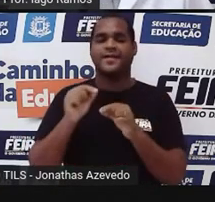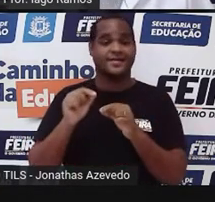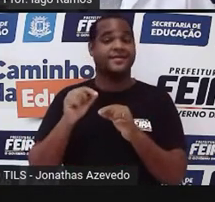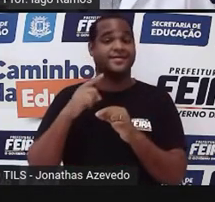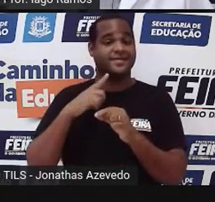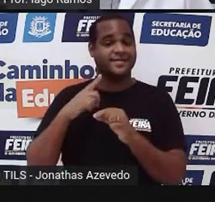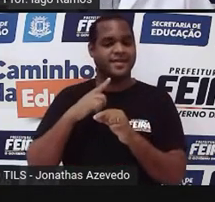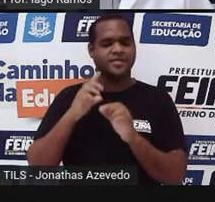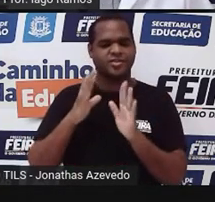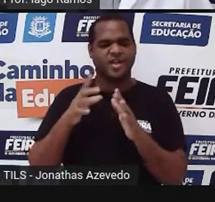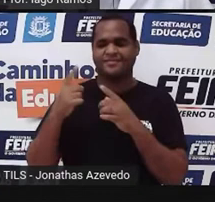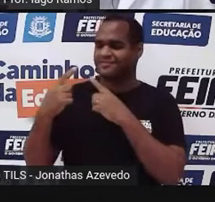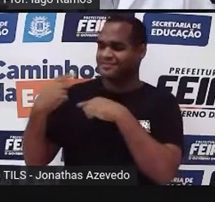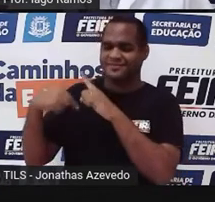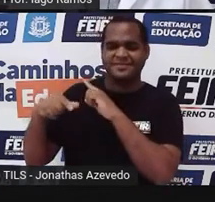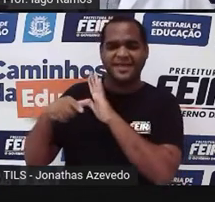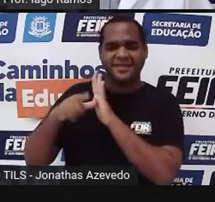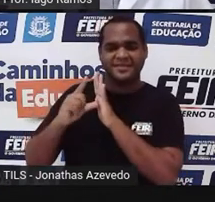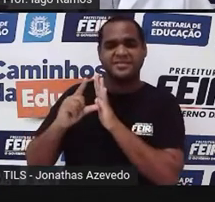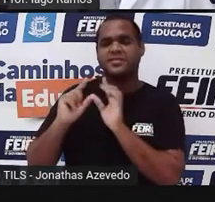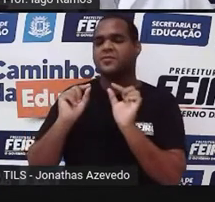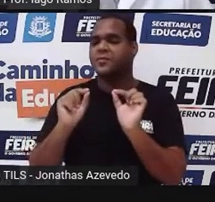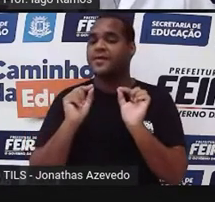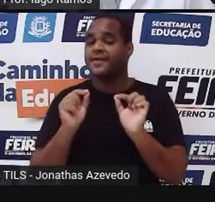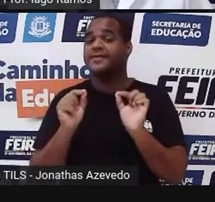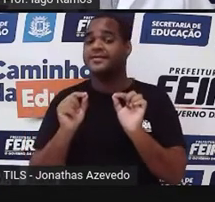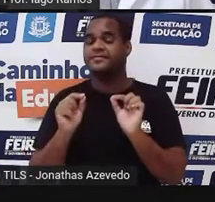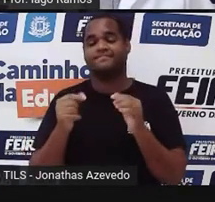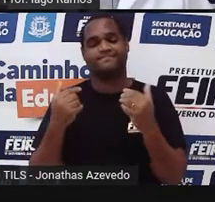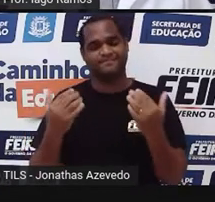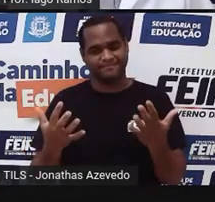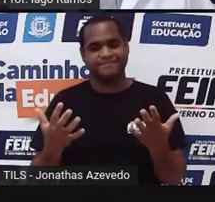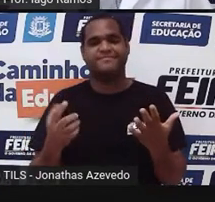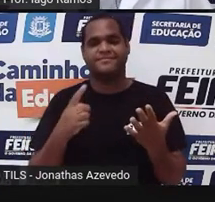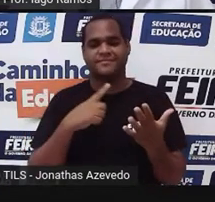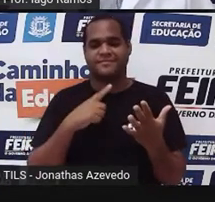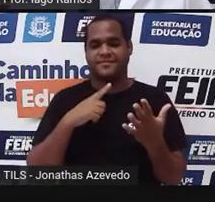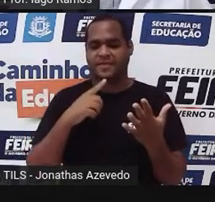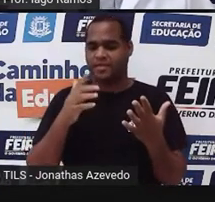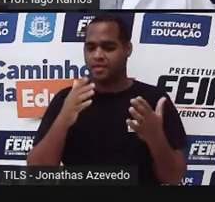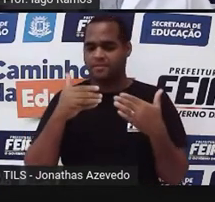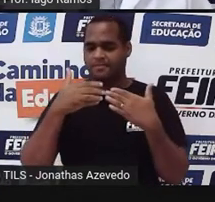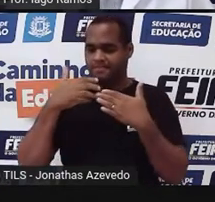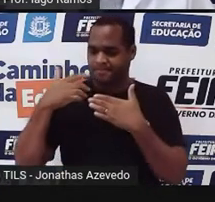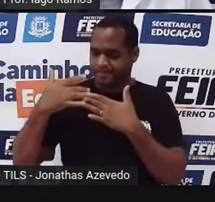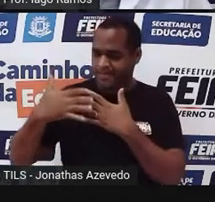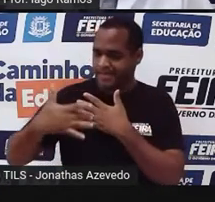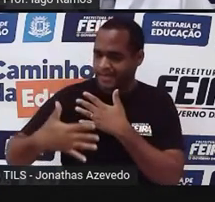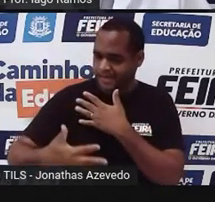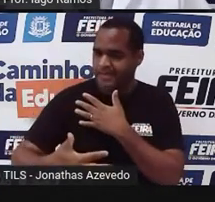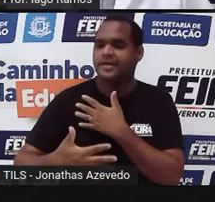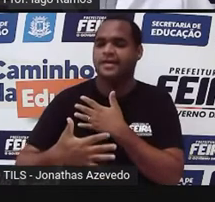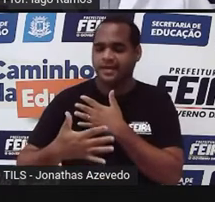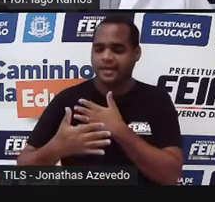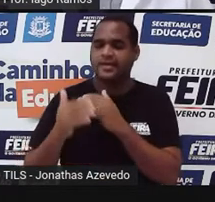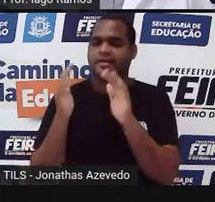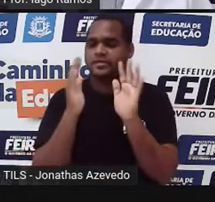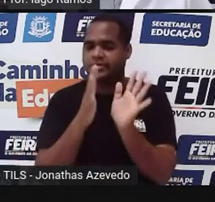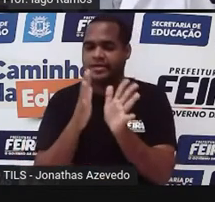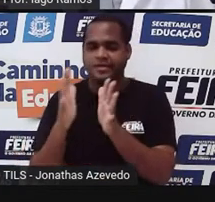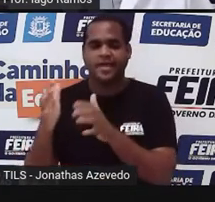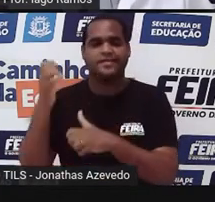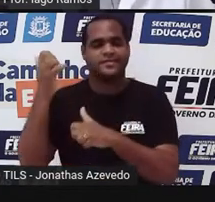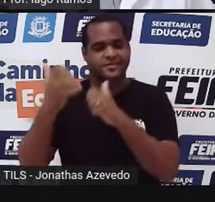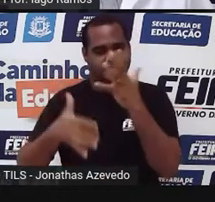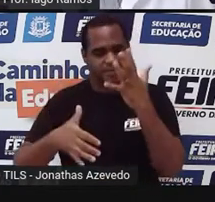sobre essa coisa de calcular área, né? A gente já construiu aí uma trajetória e nessa trajetória a gente já viu